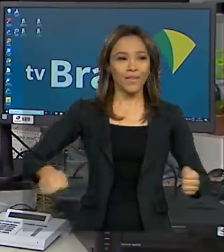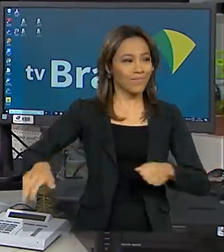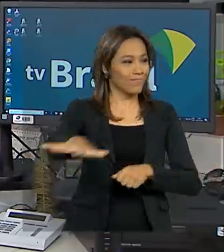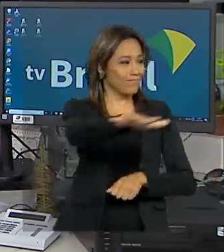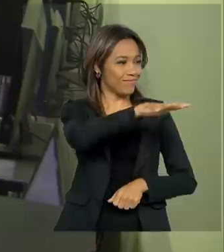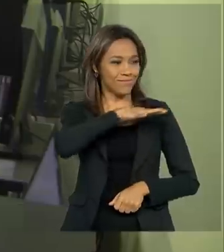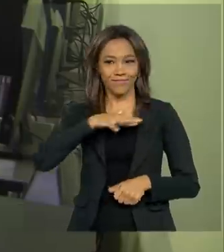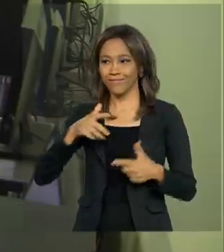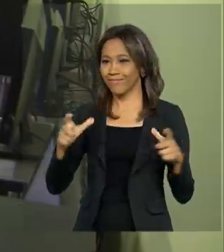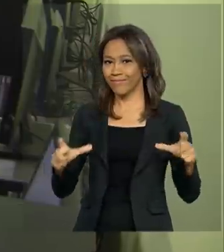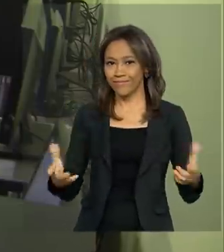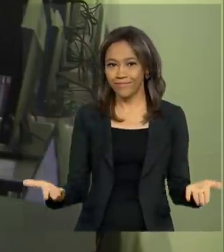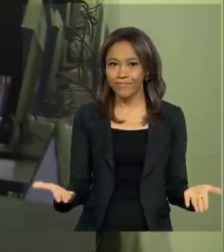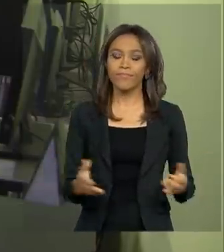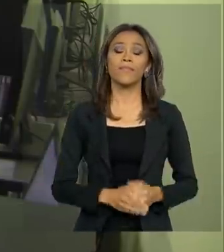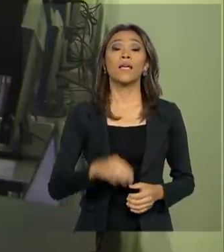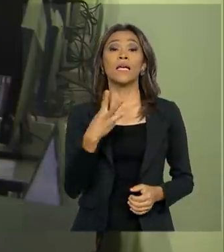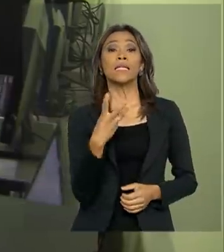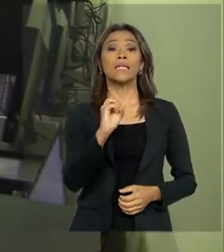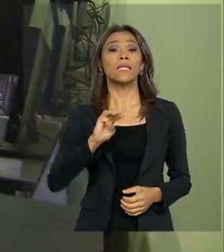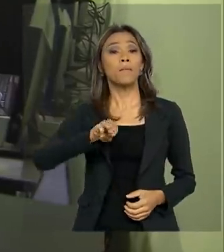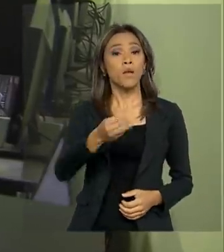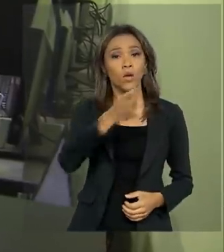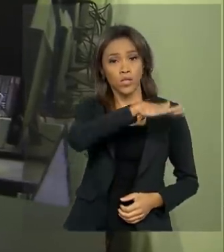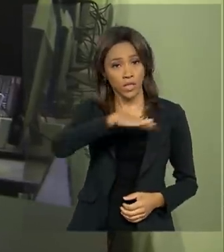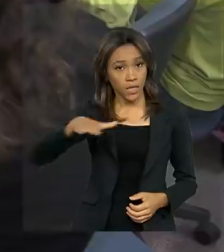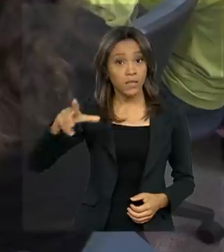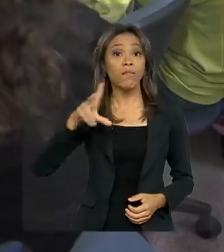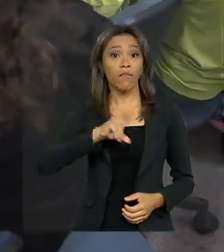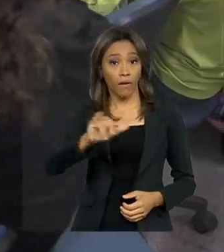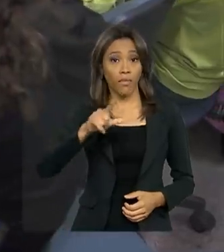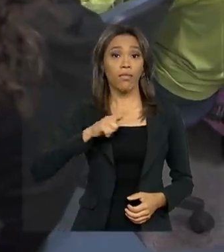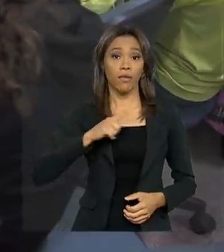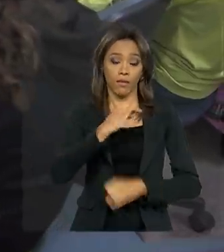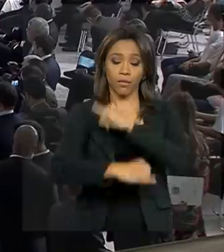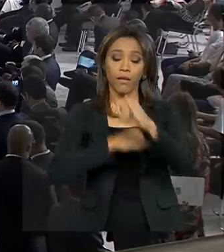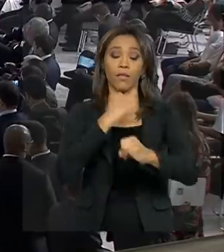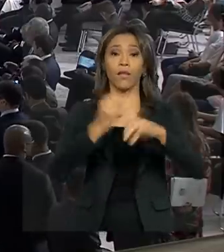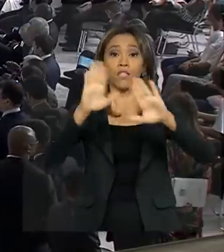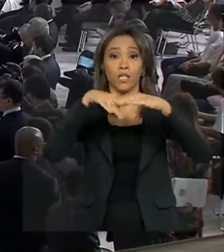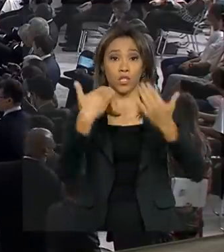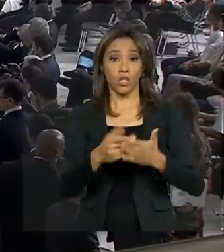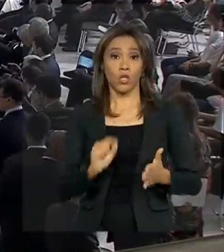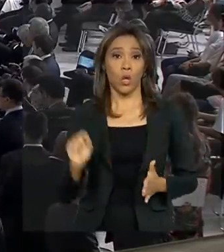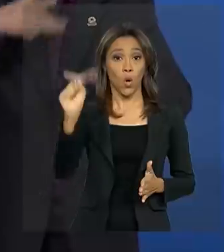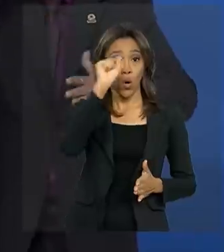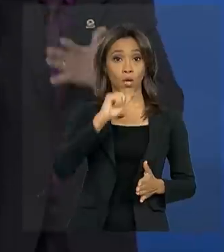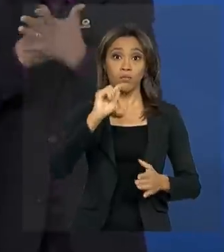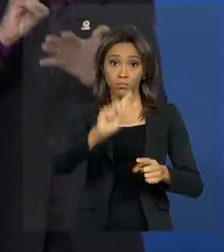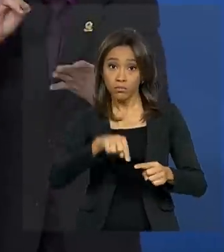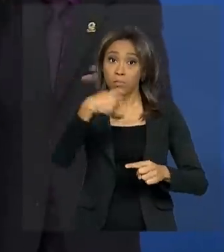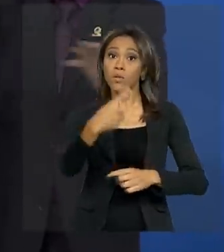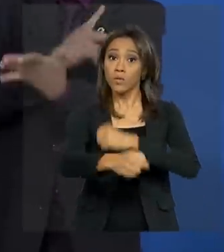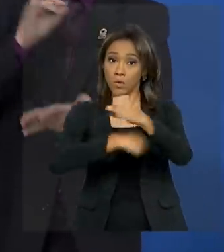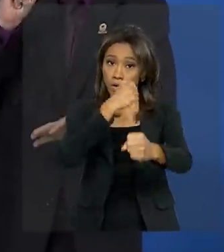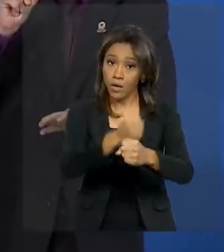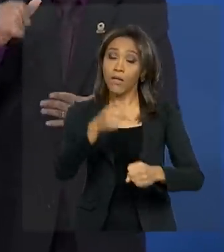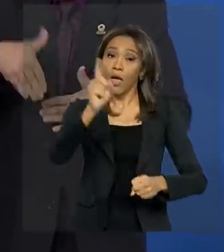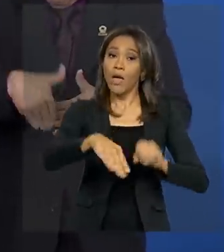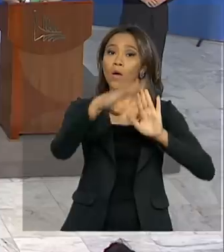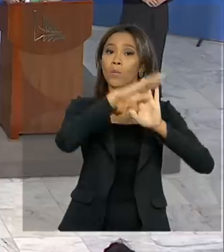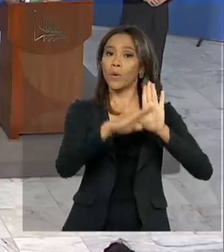redação. 30 milhões de crianças terão internet banda larga nas escolas a partir do ano que vem. É o programa